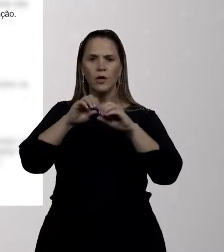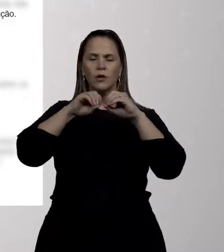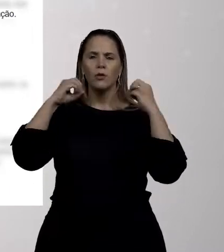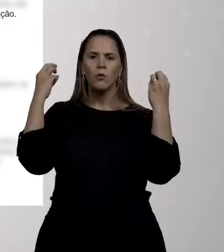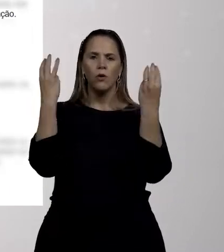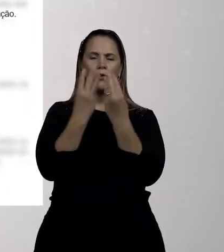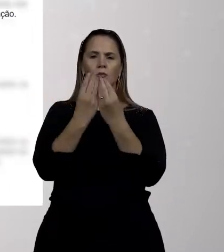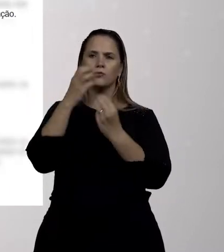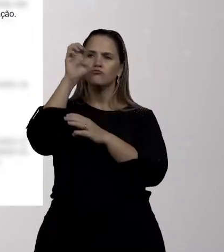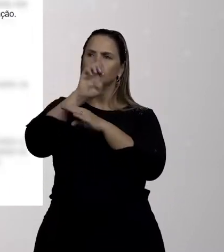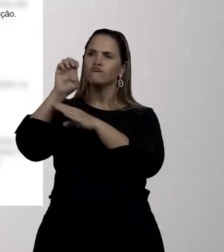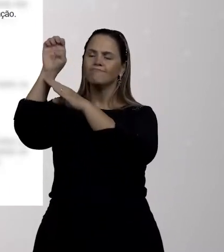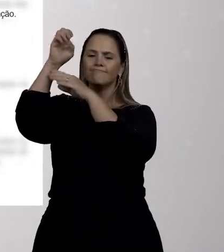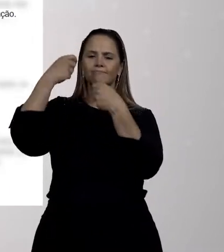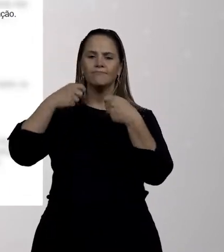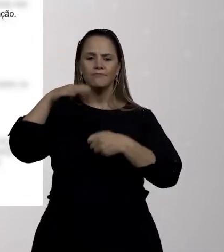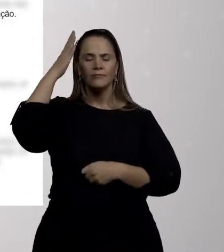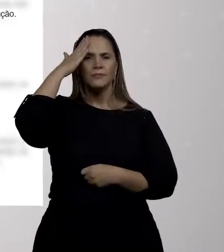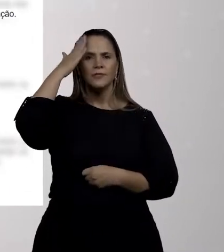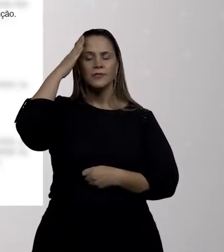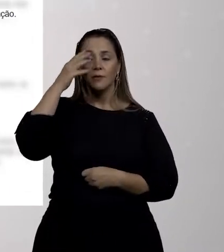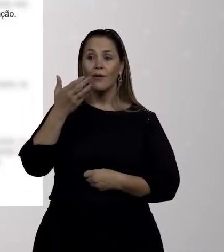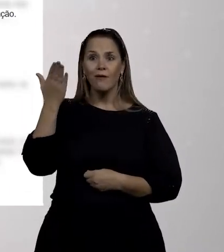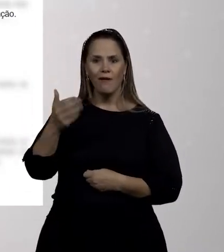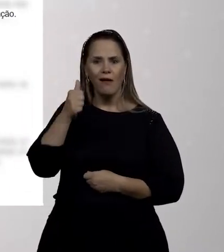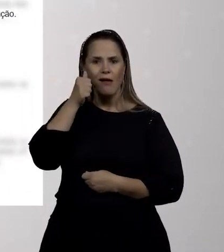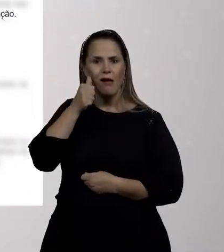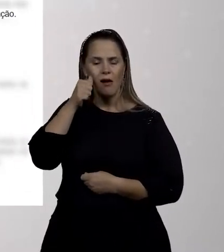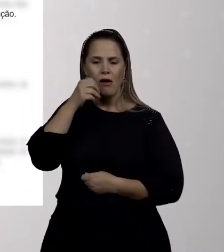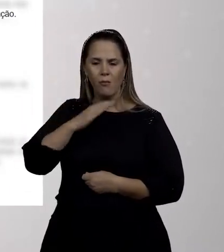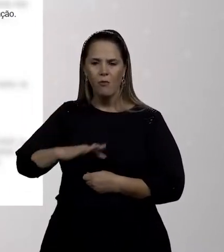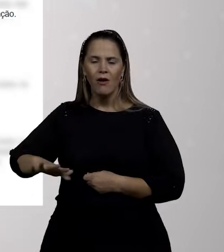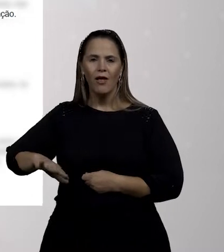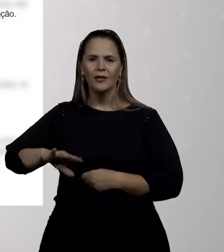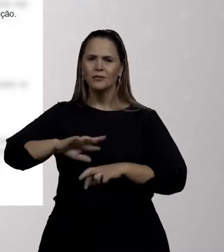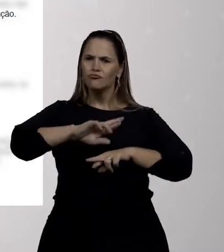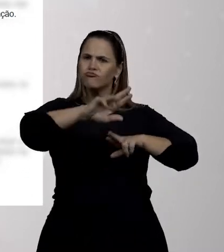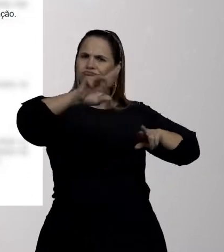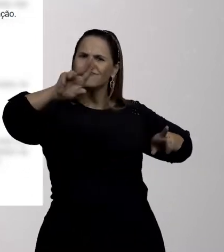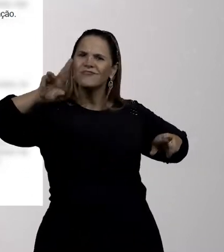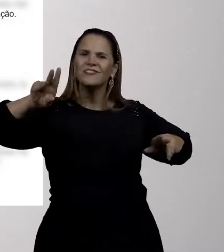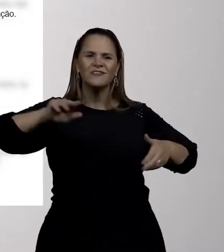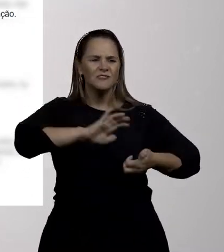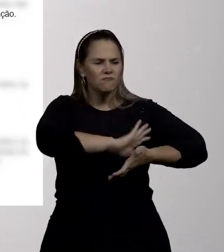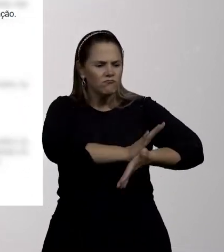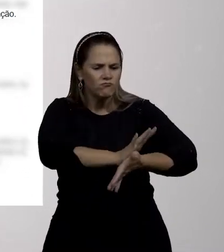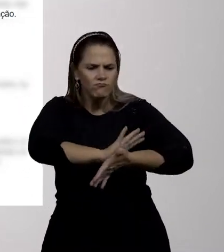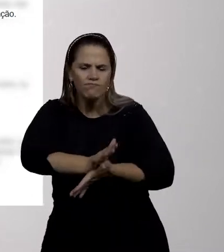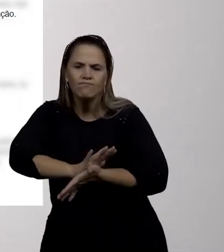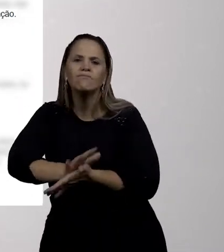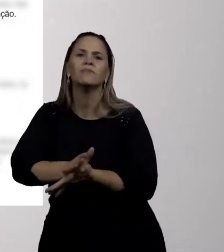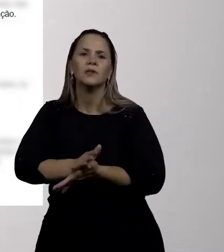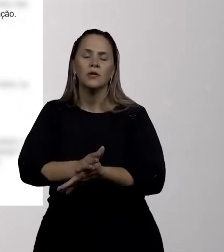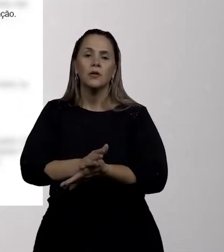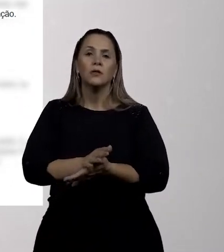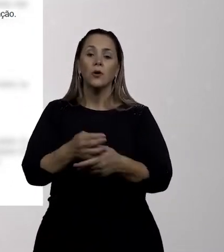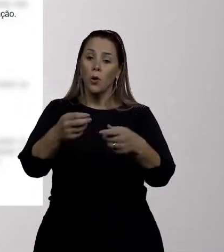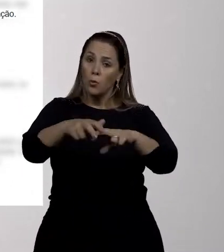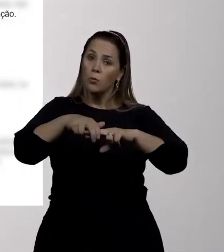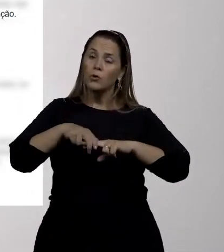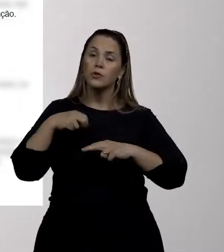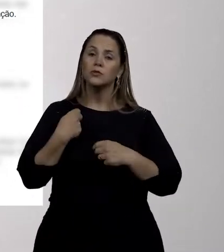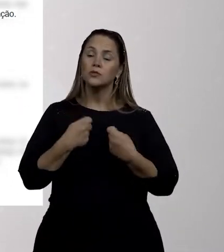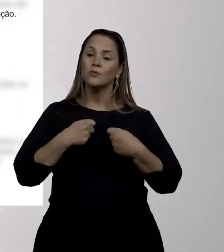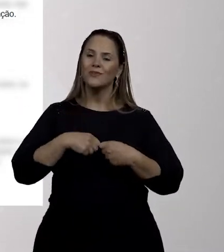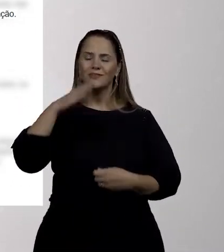reconhecer que elas estão sujeitas a múltiplas formas de discriminação e, portanto, devem agir